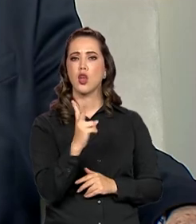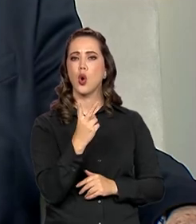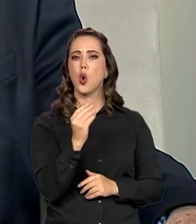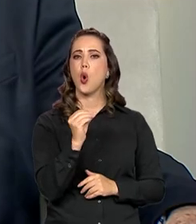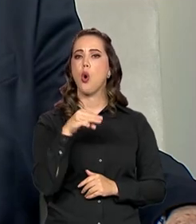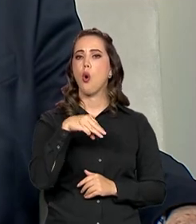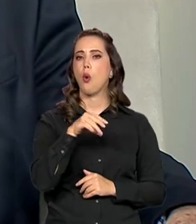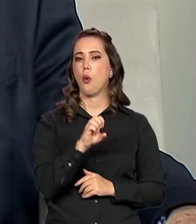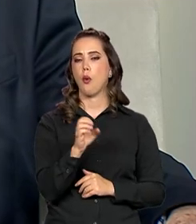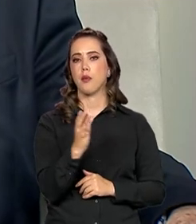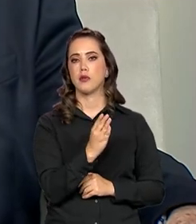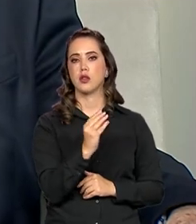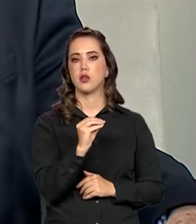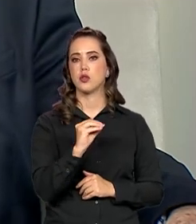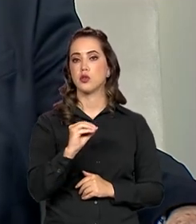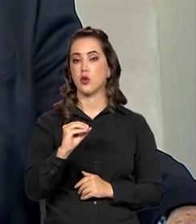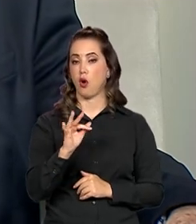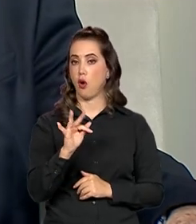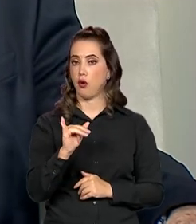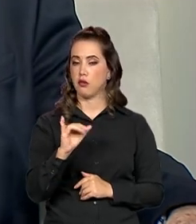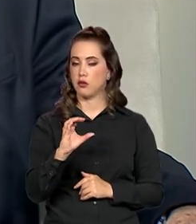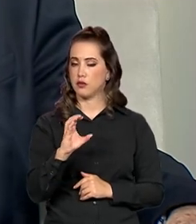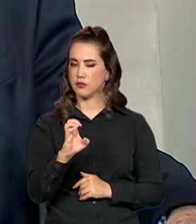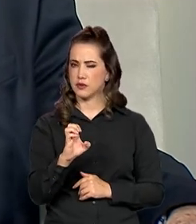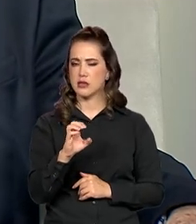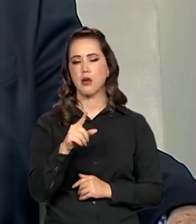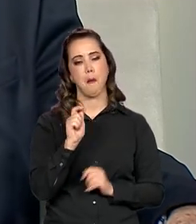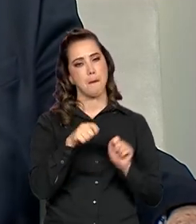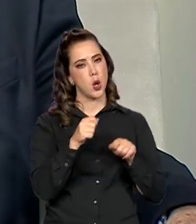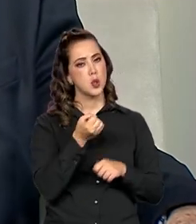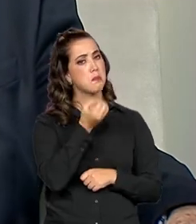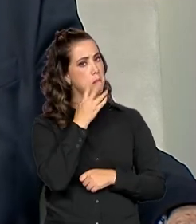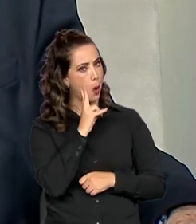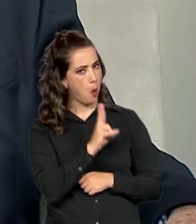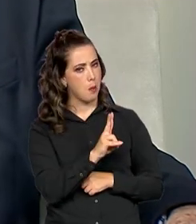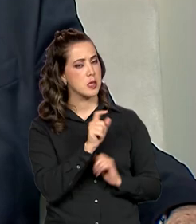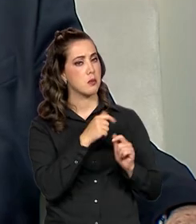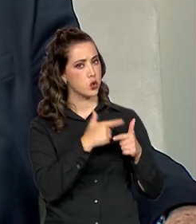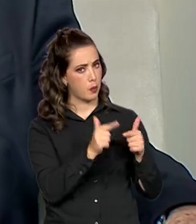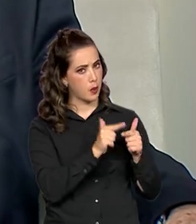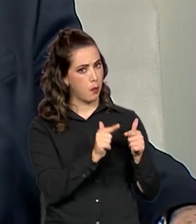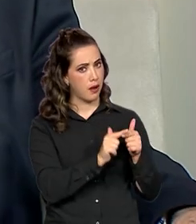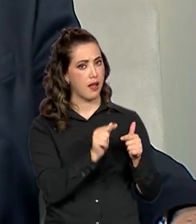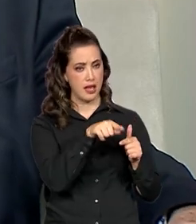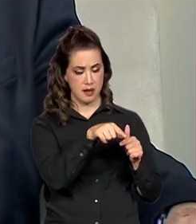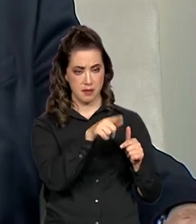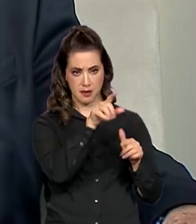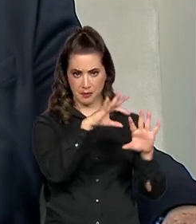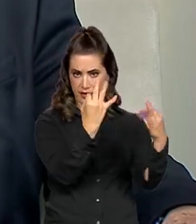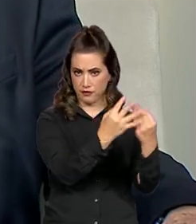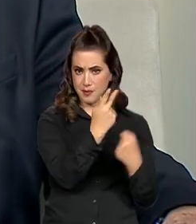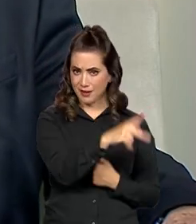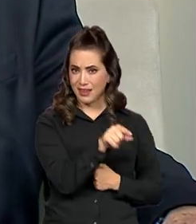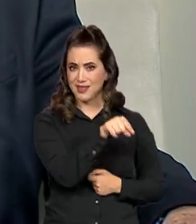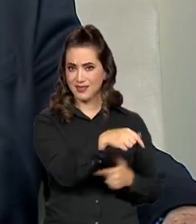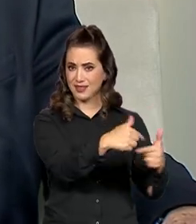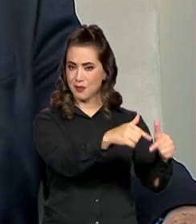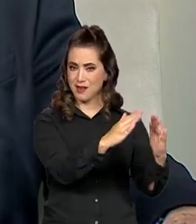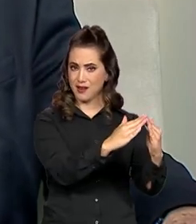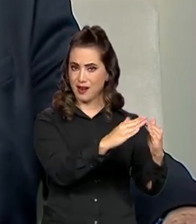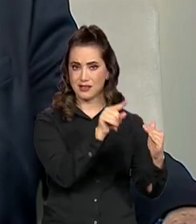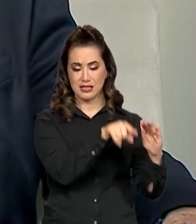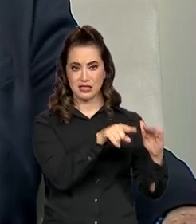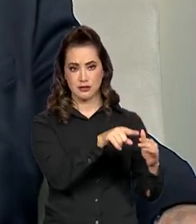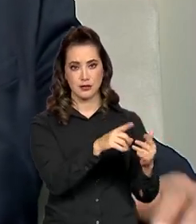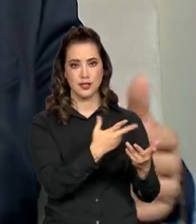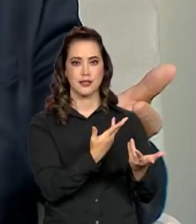aparentemente ele pode ser muito interessante, mas ele pode trazer um problema adicional para a família desse trabalhador. Se vai gerar